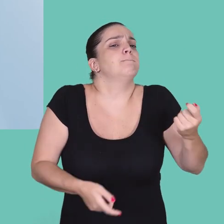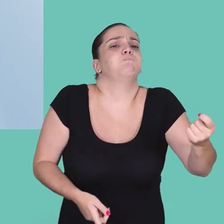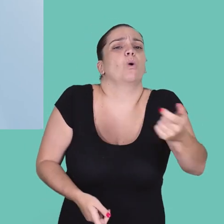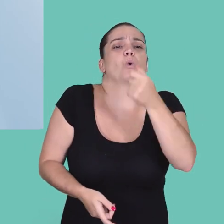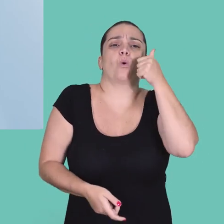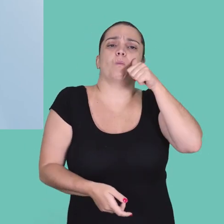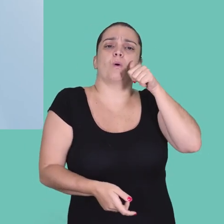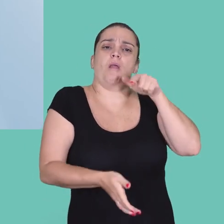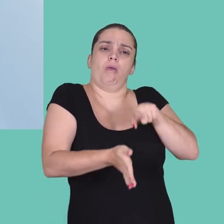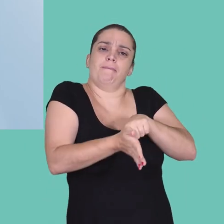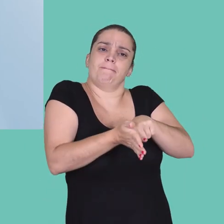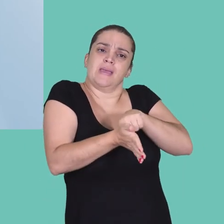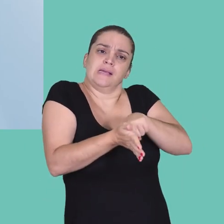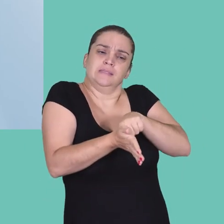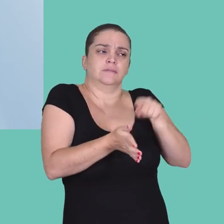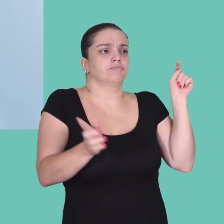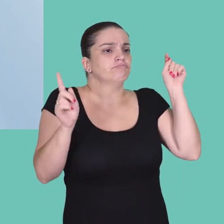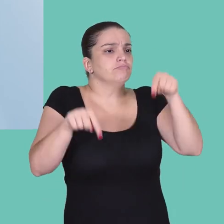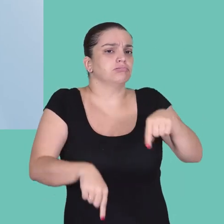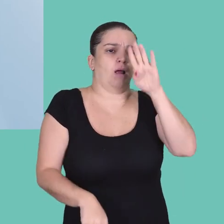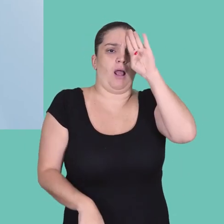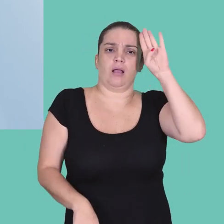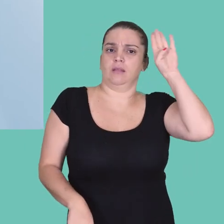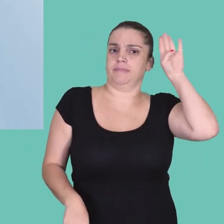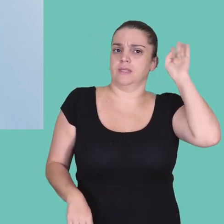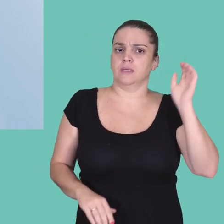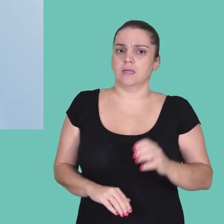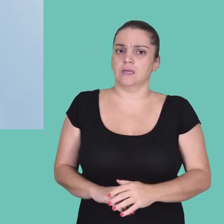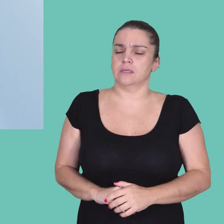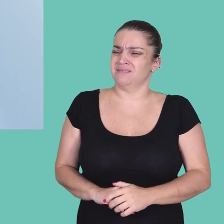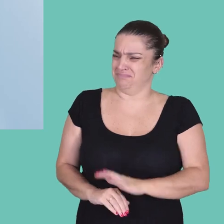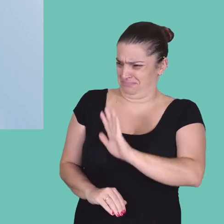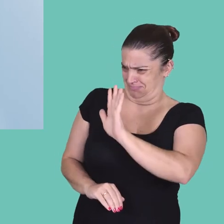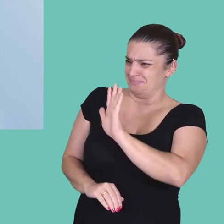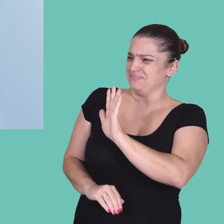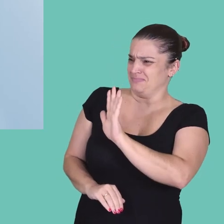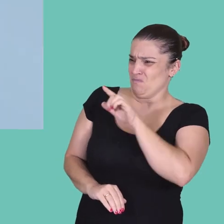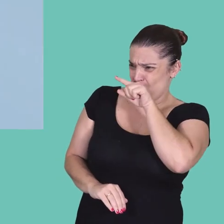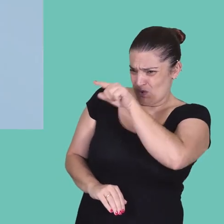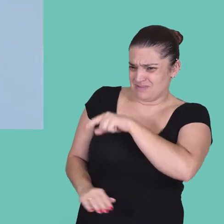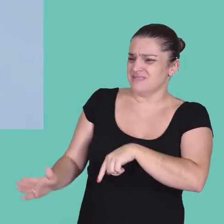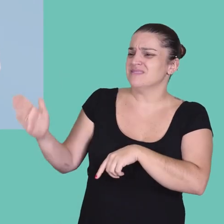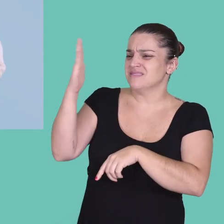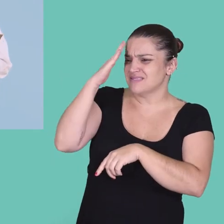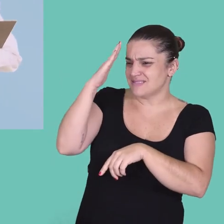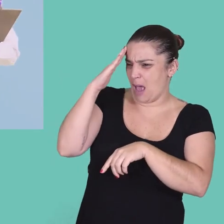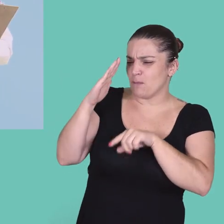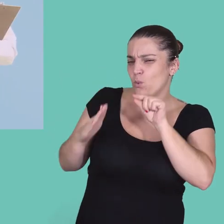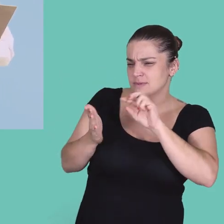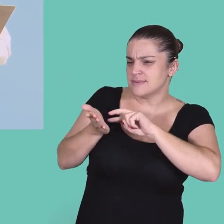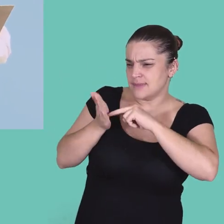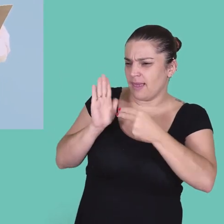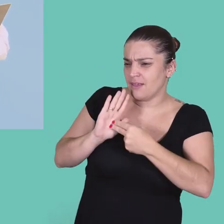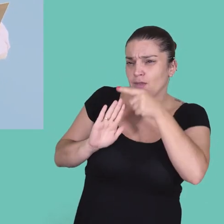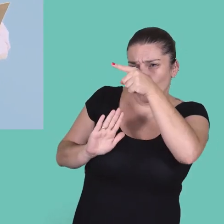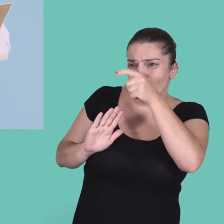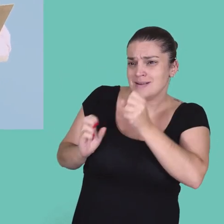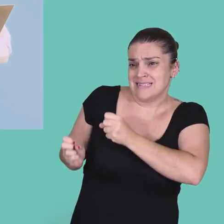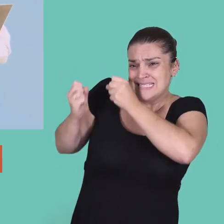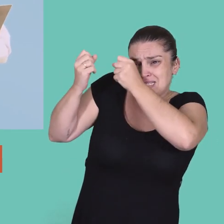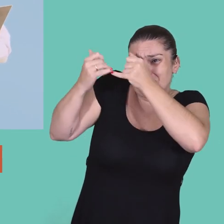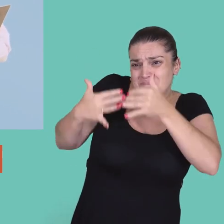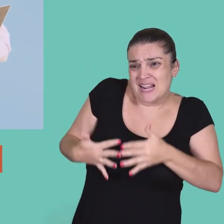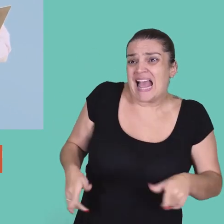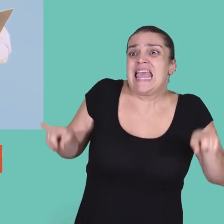porque há poucas mulheres na academia. Professor, o senhor sabe como é que